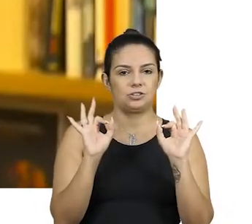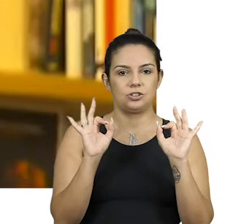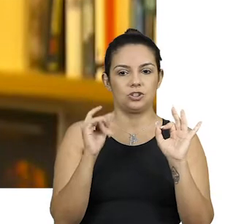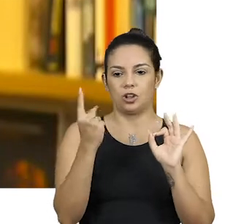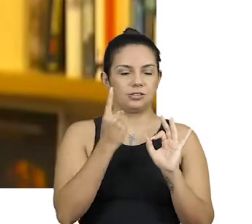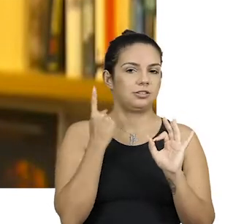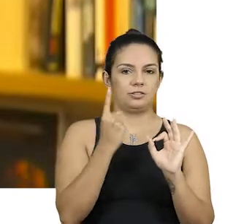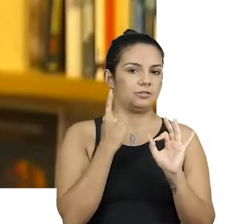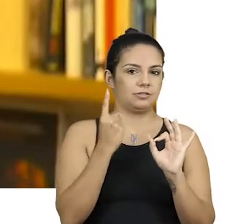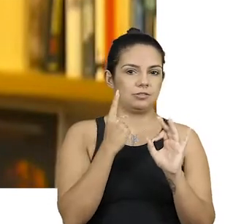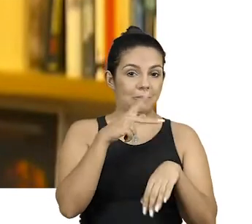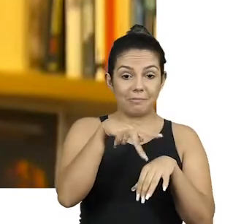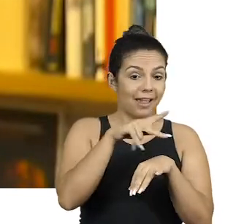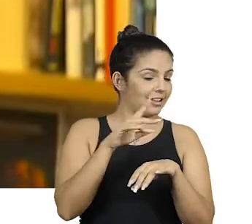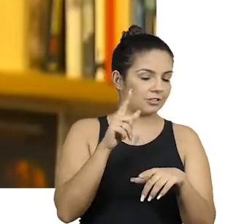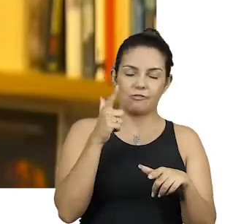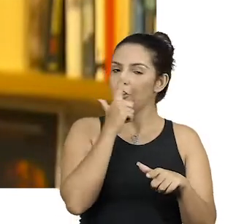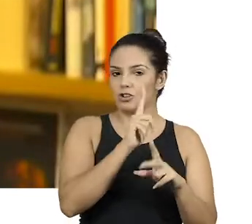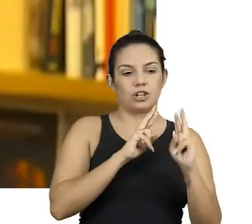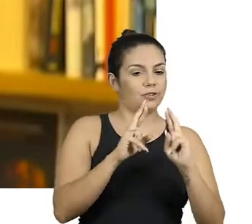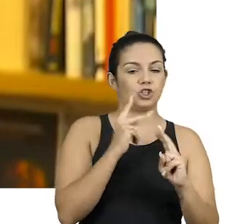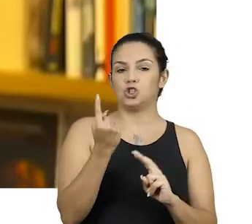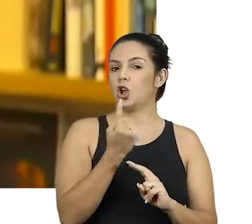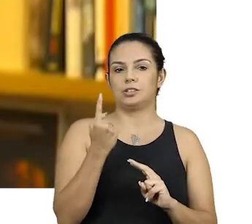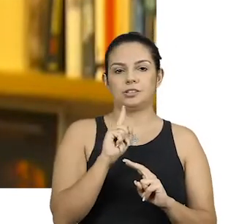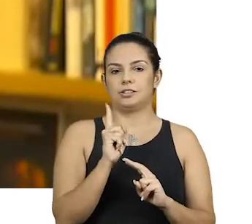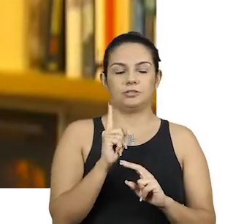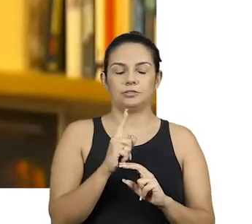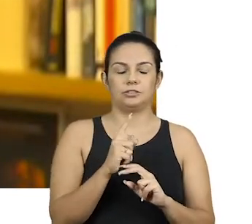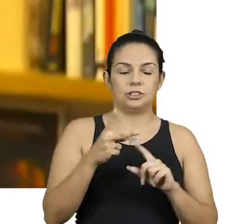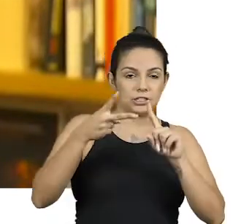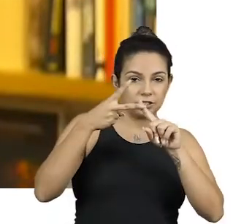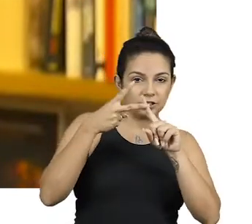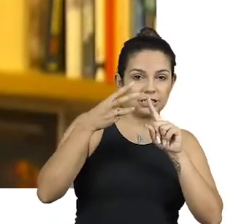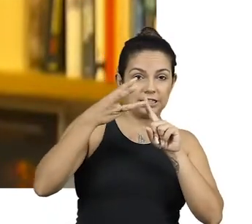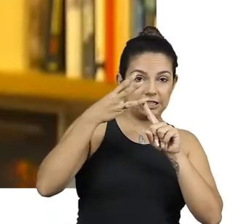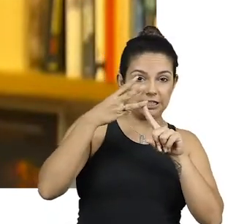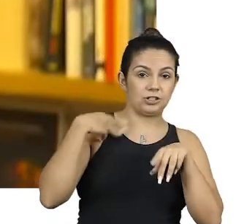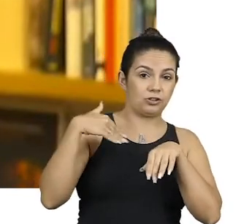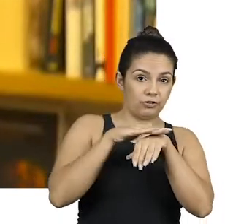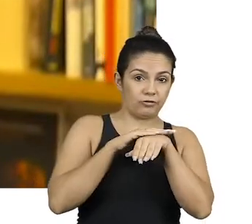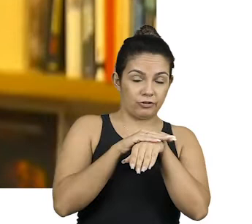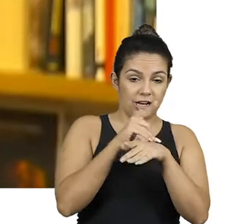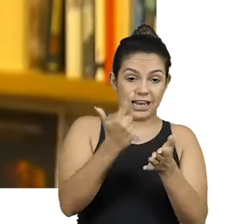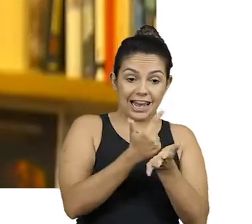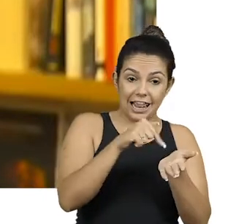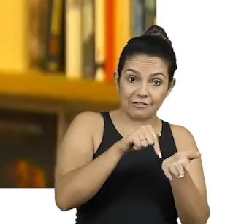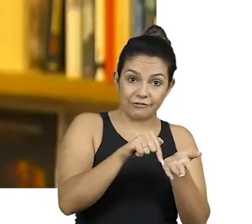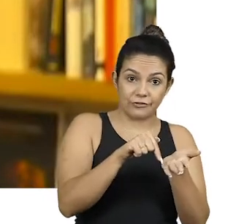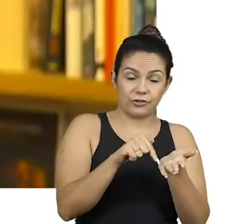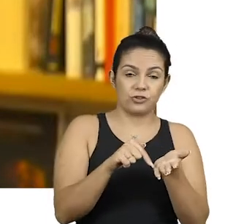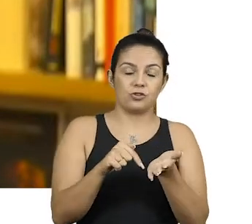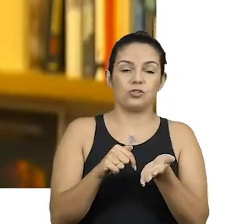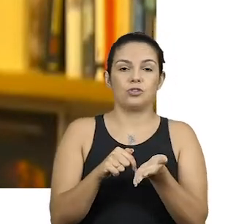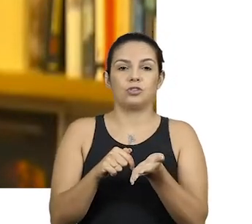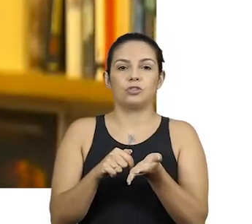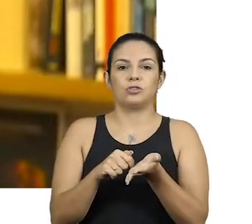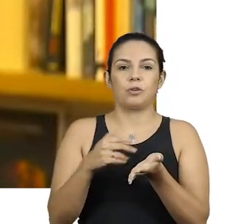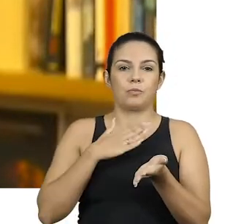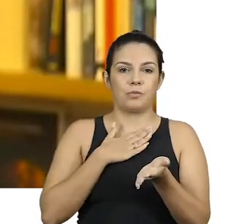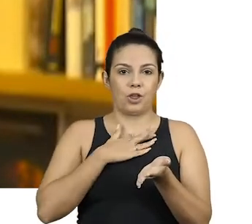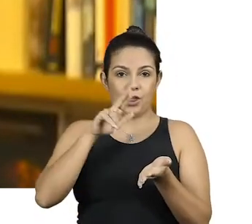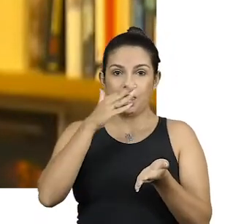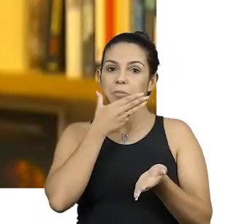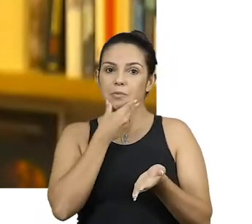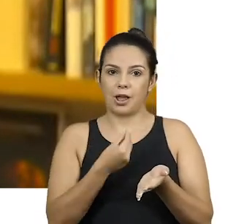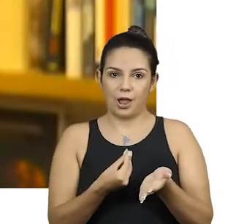ou terceira conversa que está nesse livro, juntam-se o meu irmão liberal, Armínio Fraga, inclusive